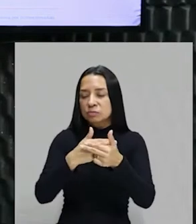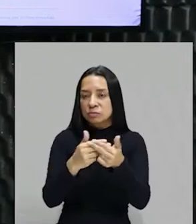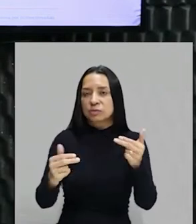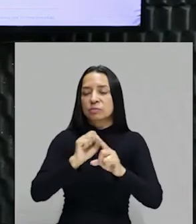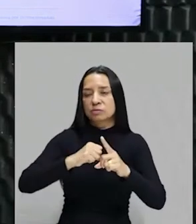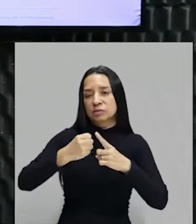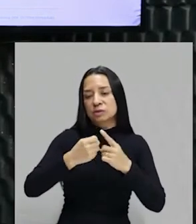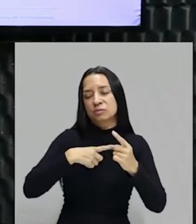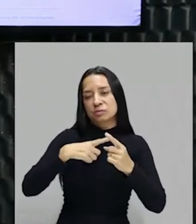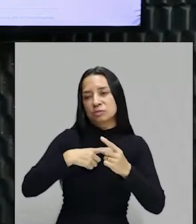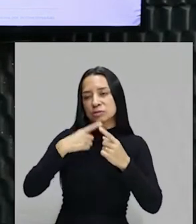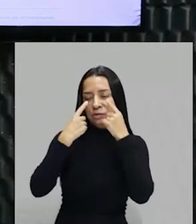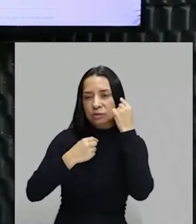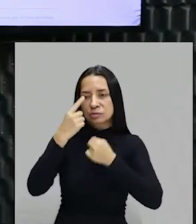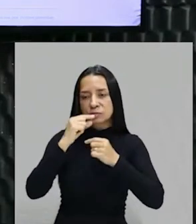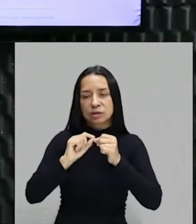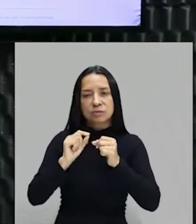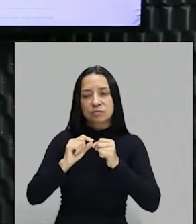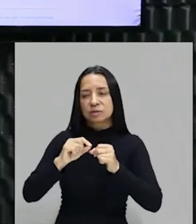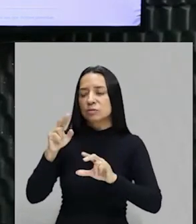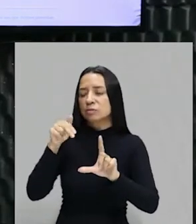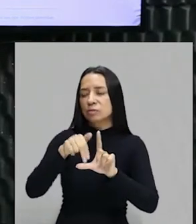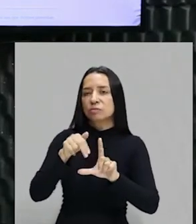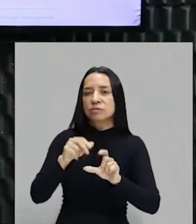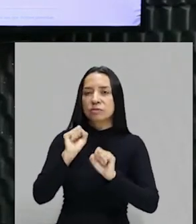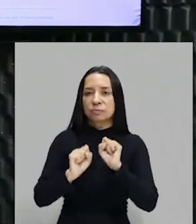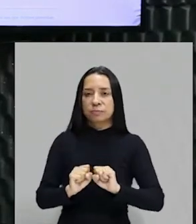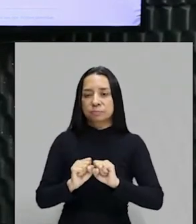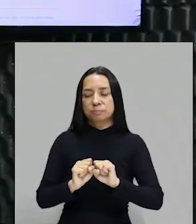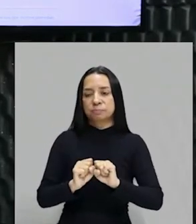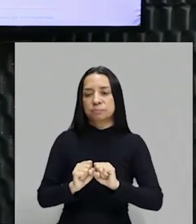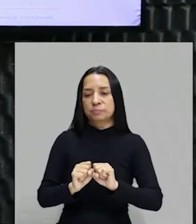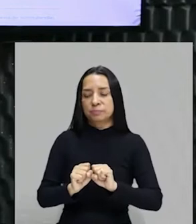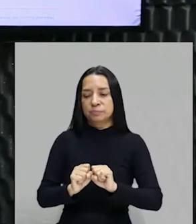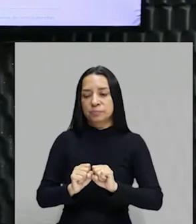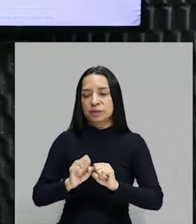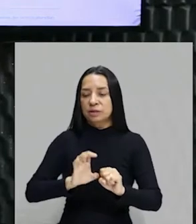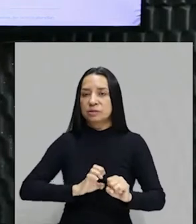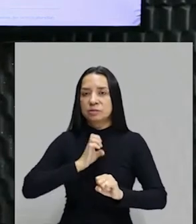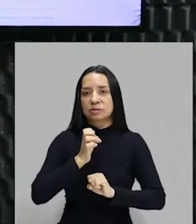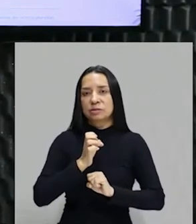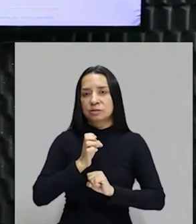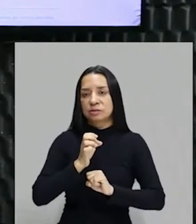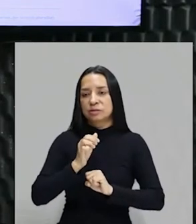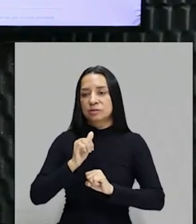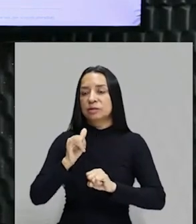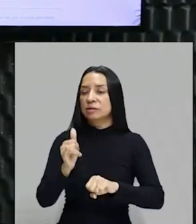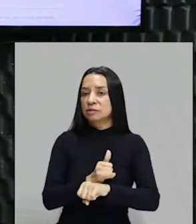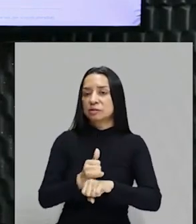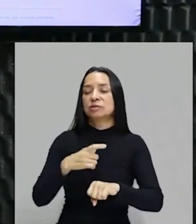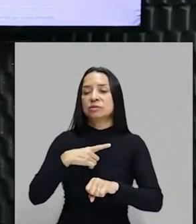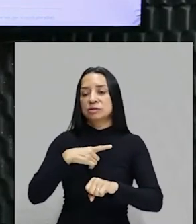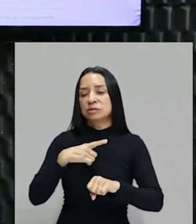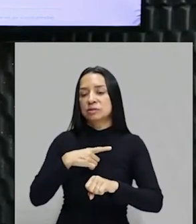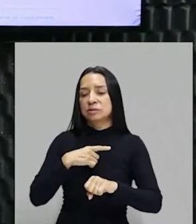ele tinha que chorar um pouquinho, fazer um escândalo, uma novela, para poder ser dramática, exagerada, que era a única estratégia que ela tinha para convencer o